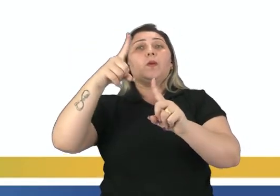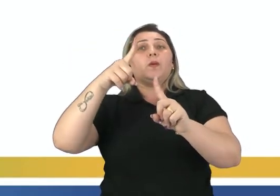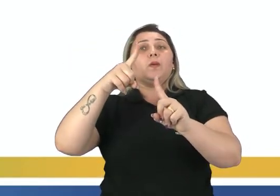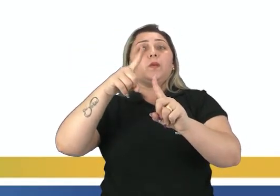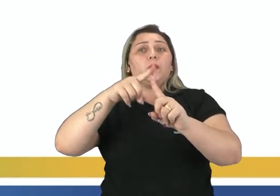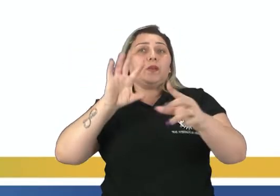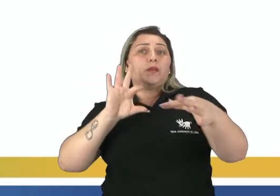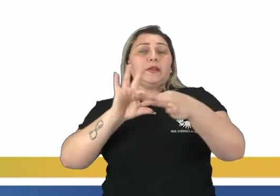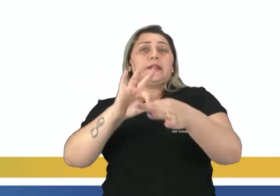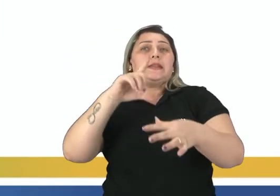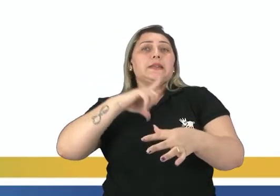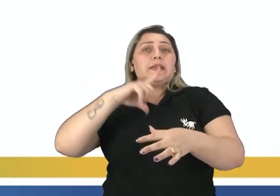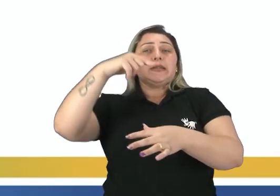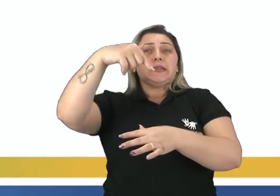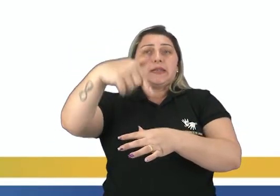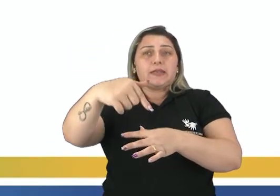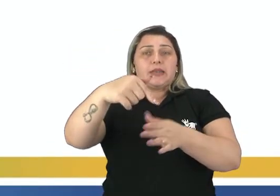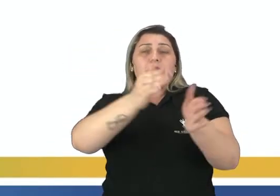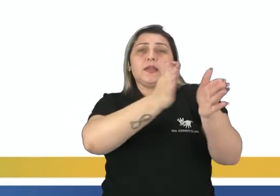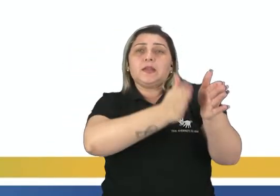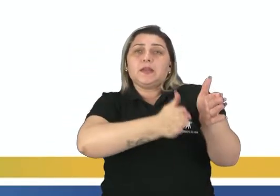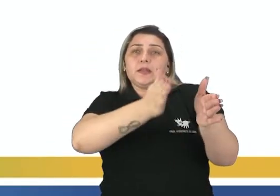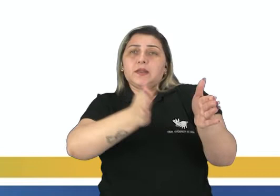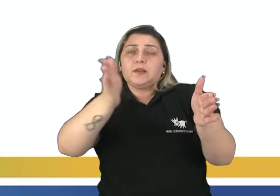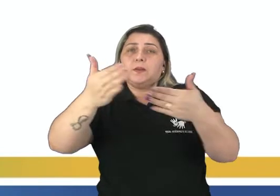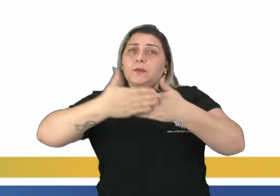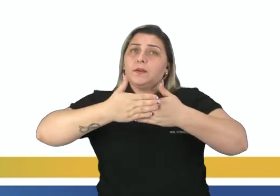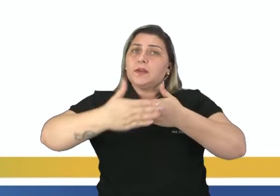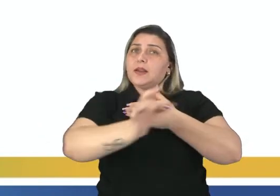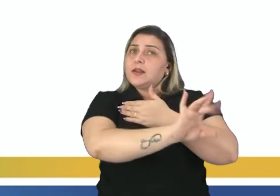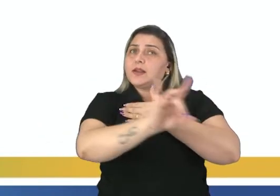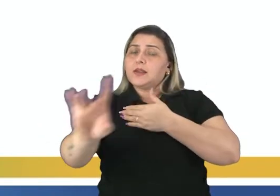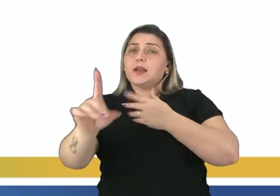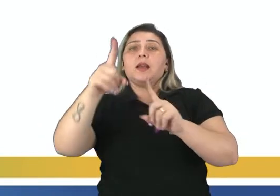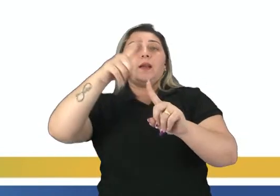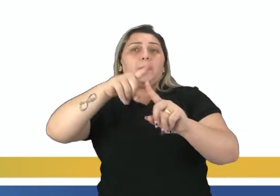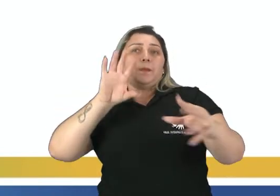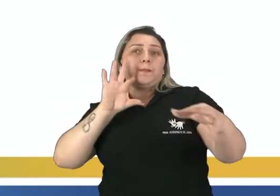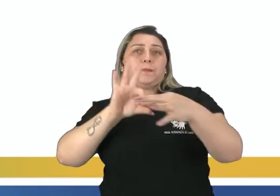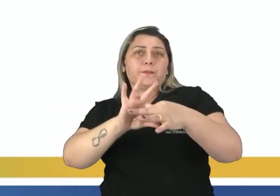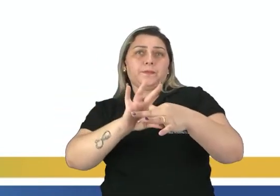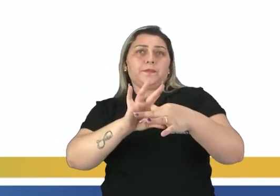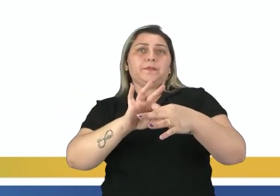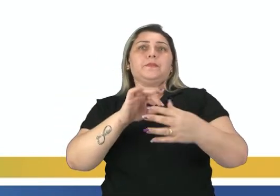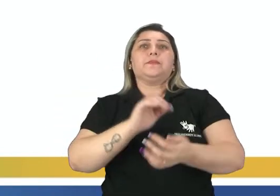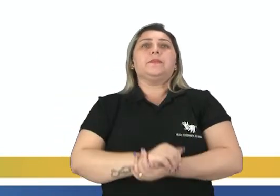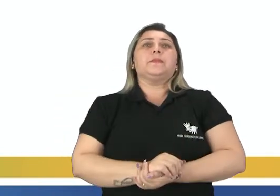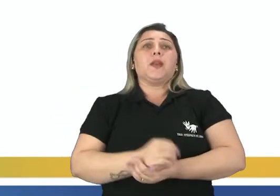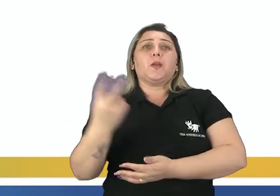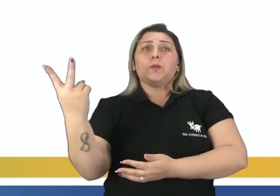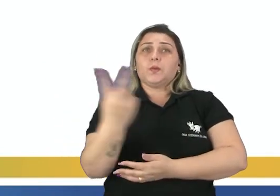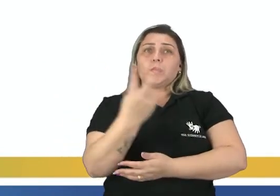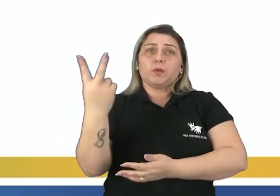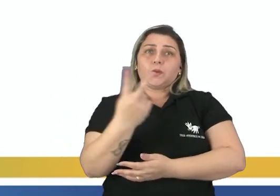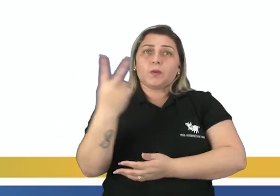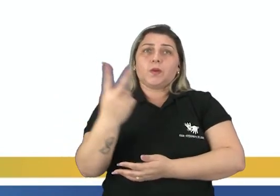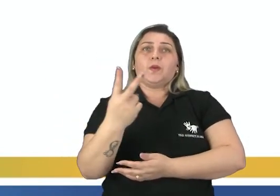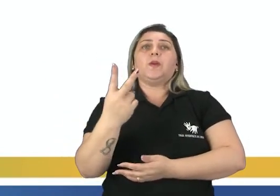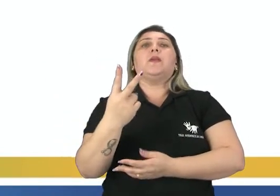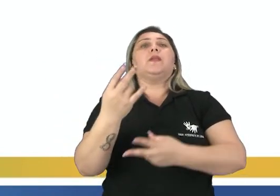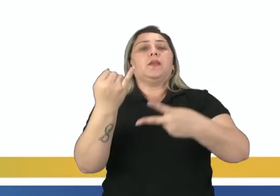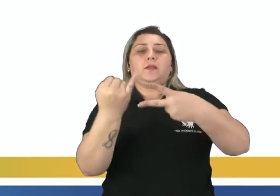então existem sete segmentos partindo de cada vértice. Contudo, dois deles